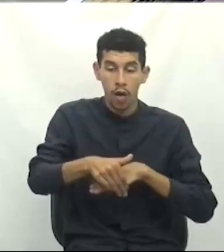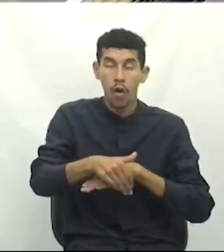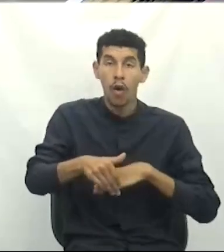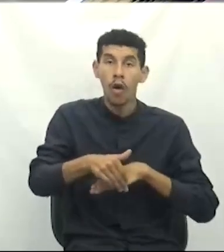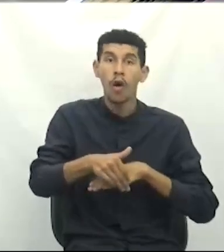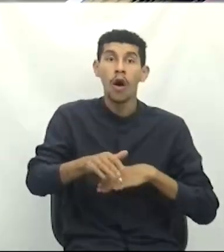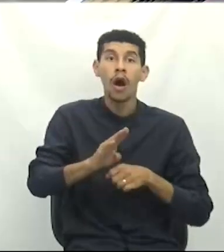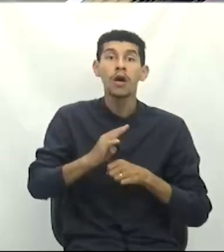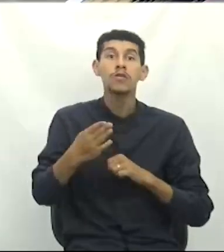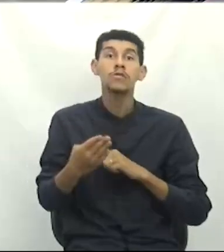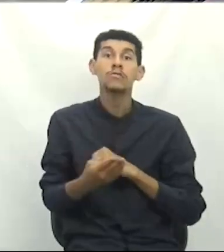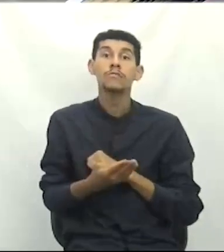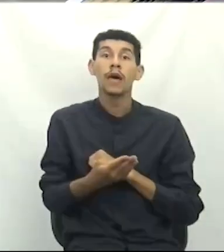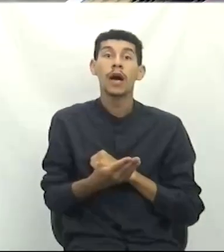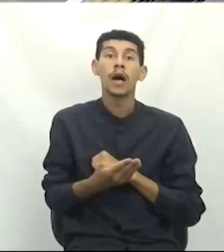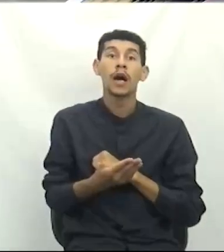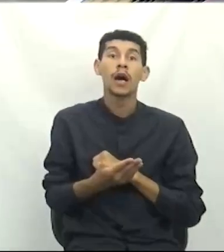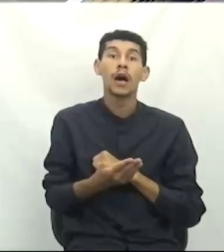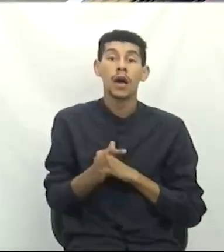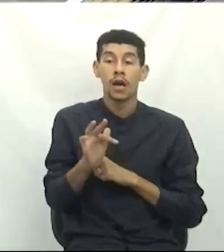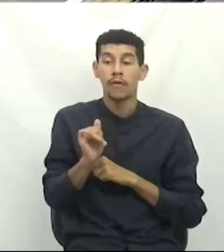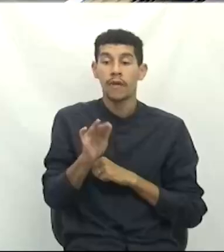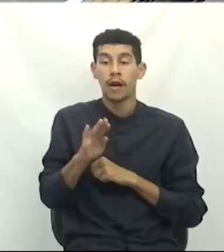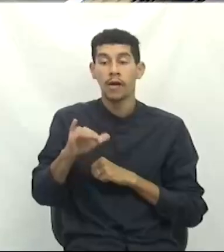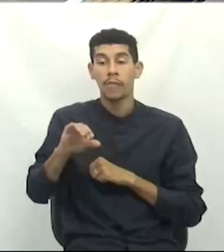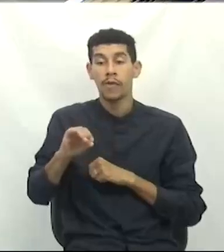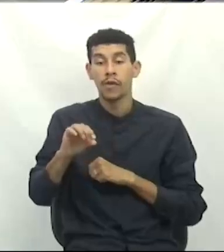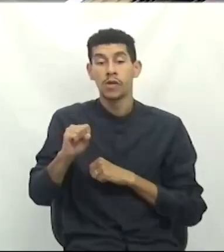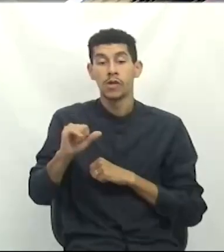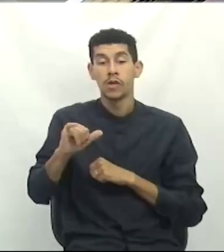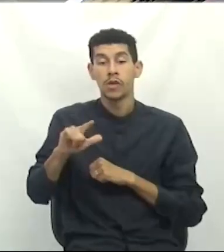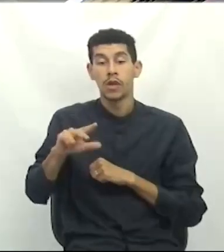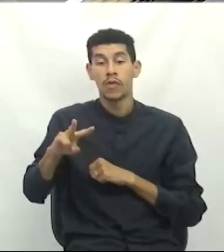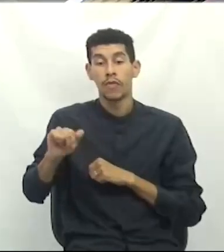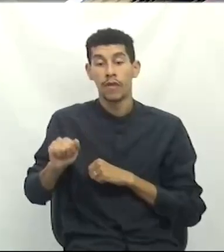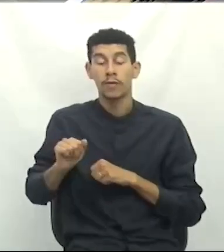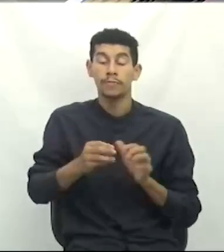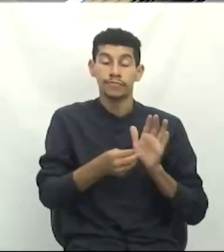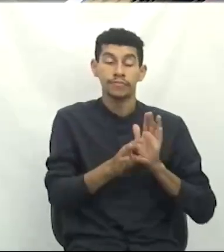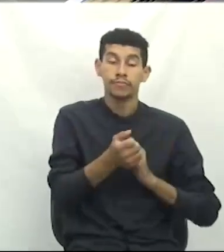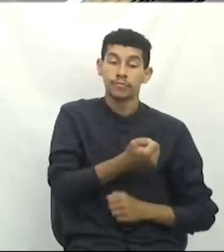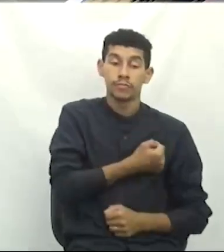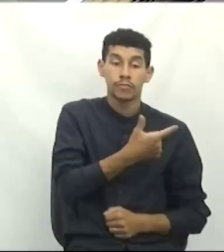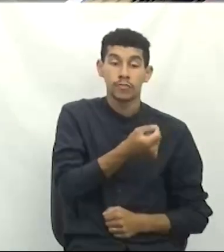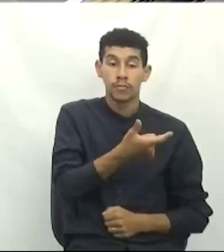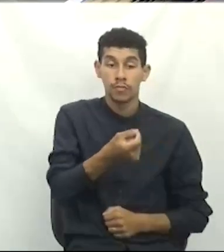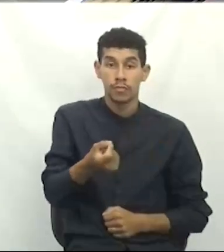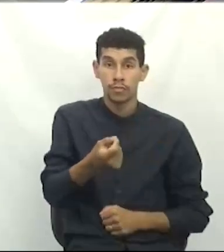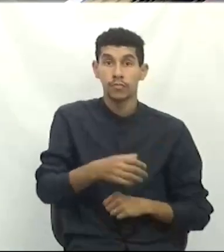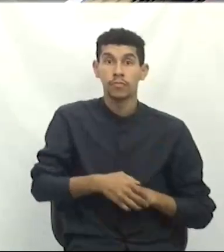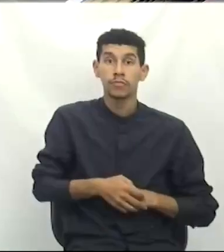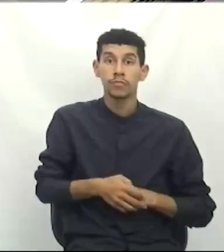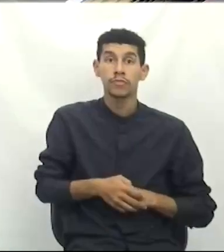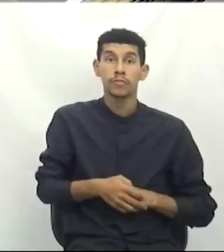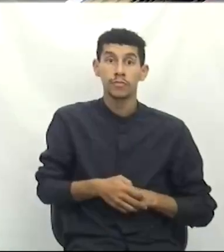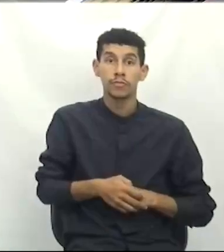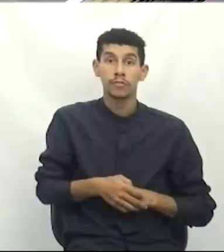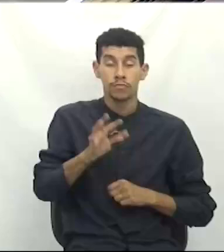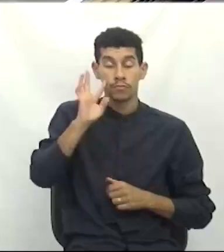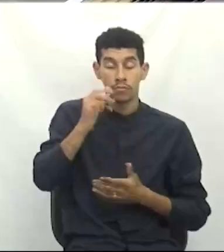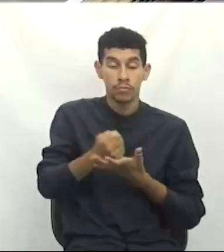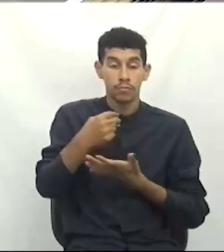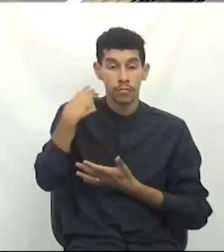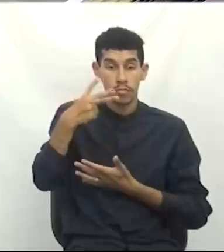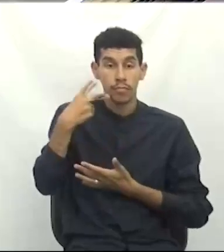Alfredo Vilaim, bairro Fábio Silva. Indicação número 220, de 2024. Autor,